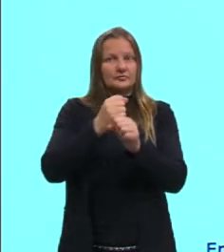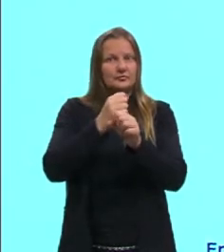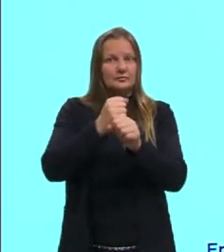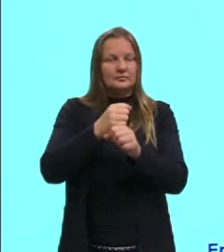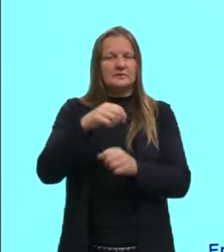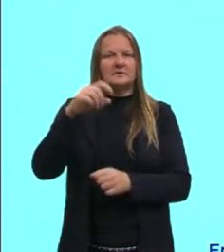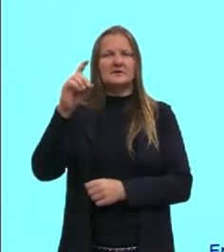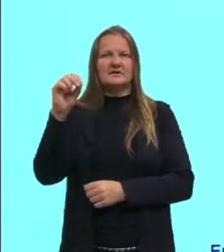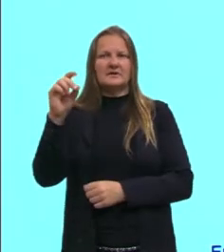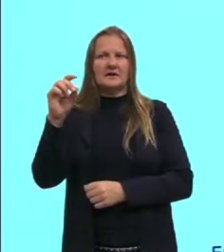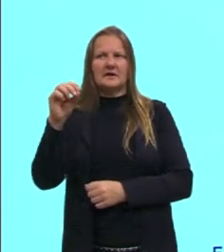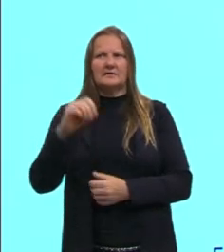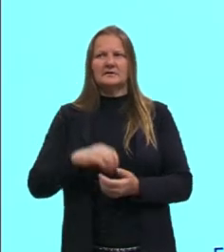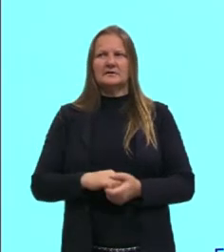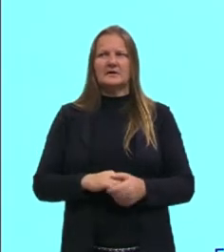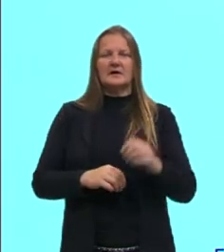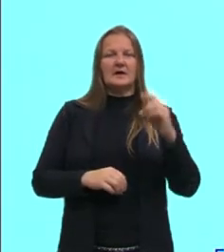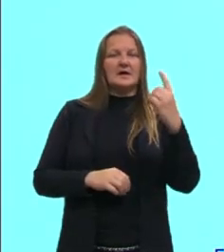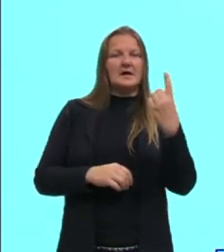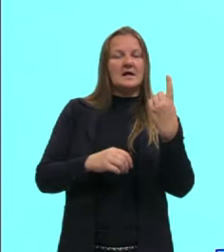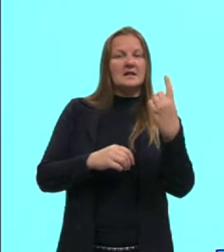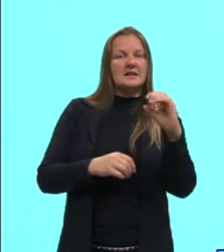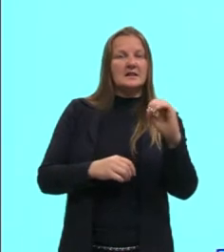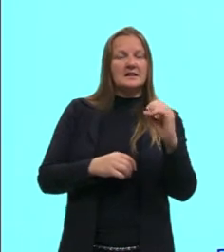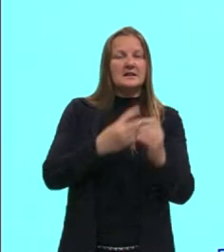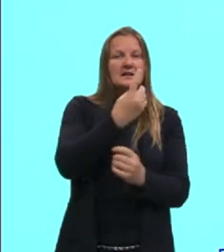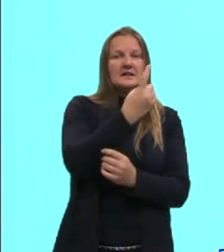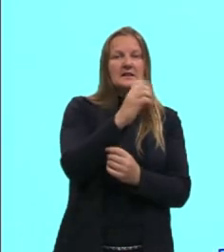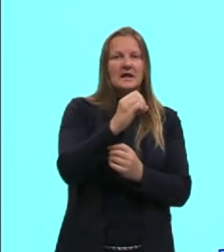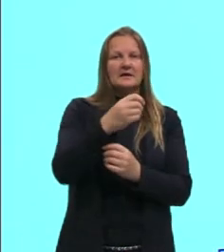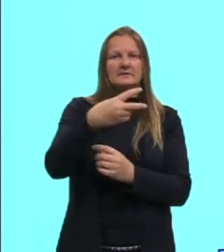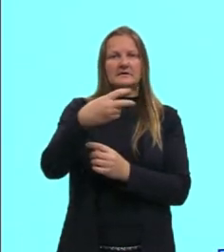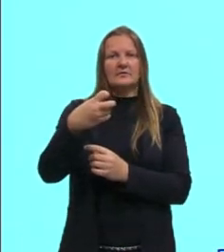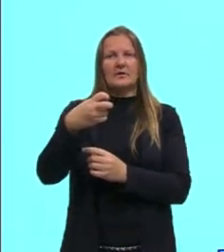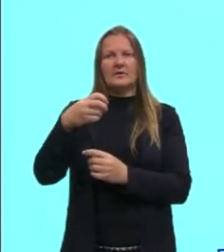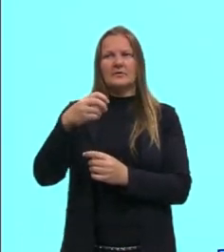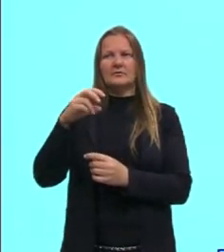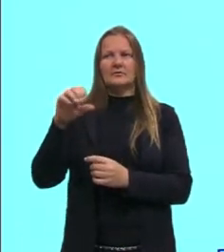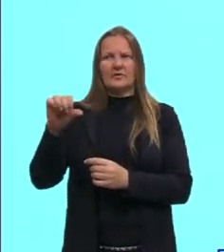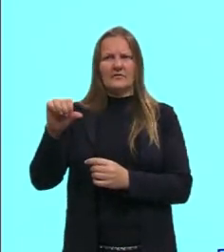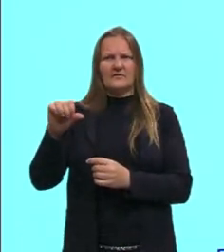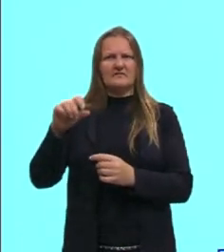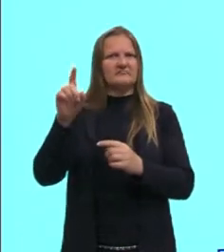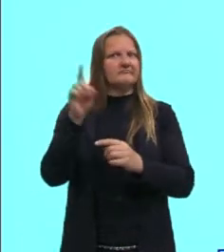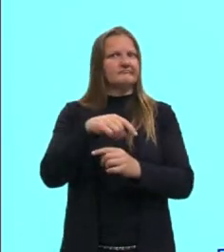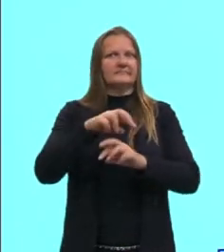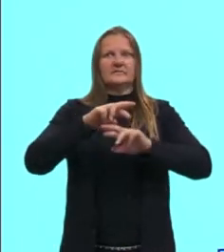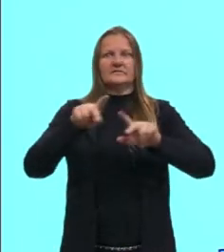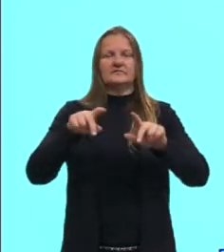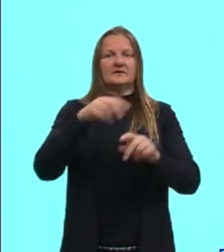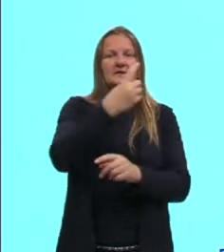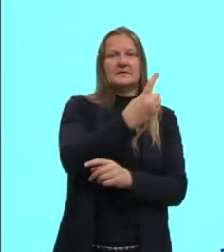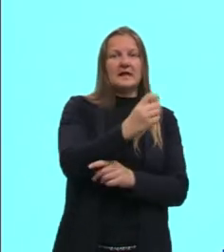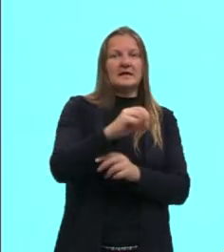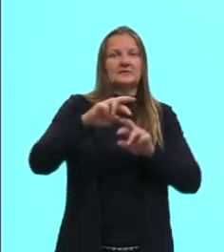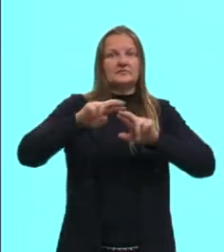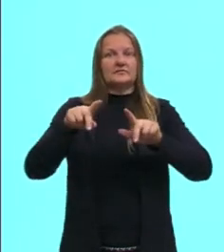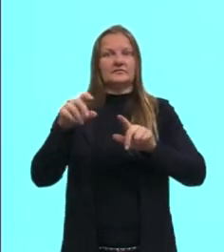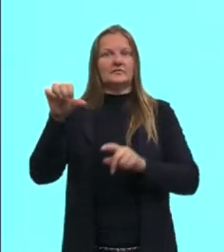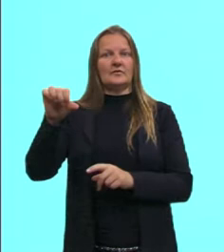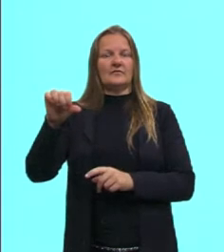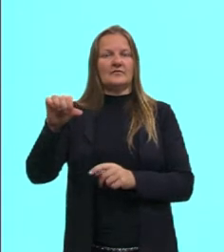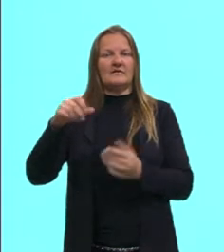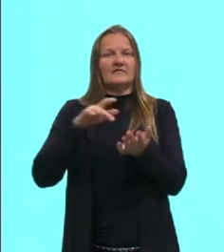dez. E aqui, teríamos uma desigualdade. Dez é diferente de nove. Então, a nossa proposição